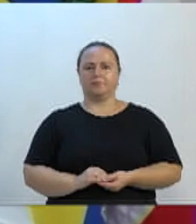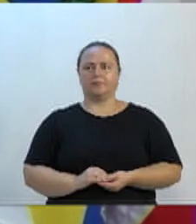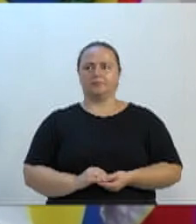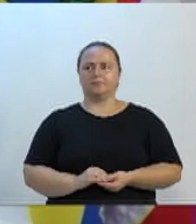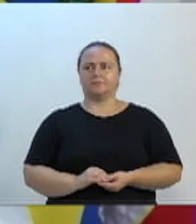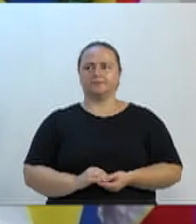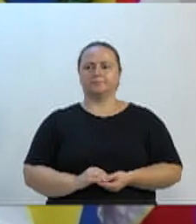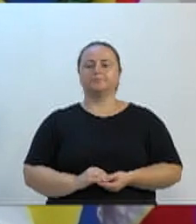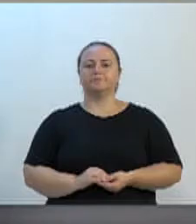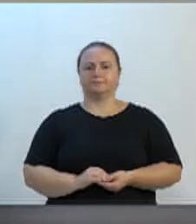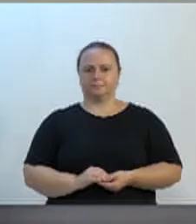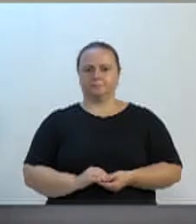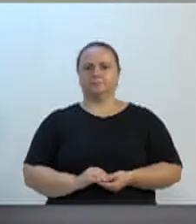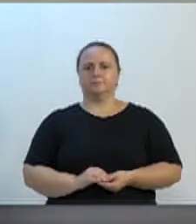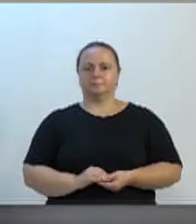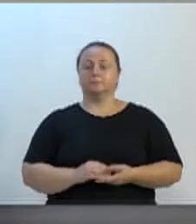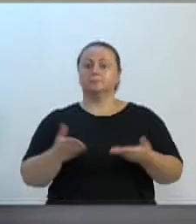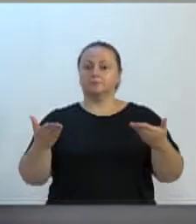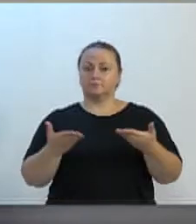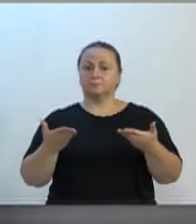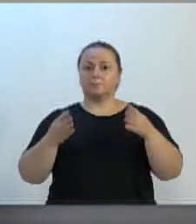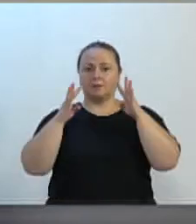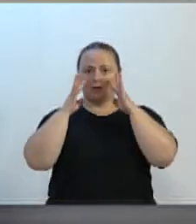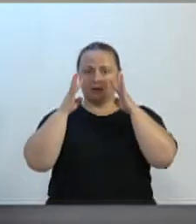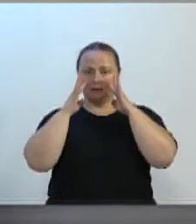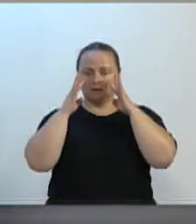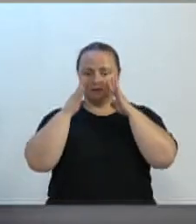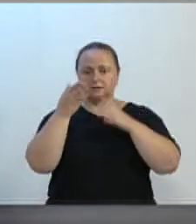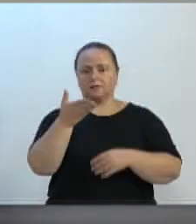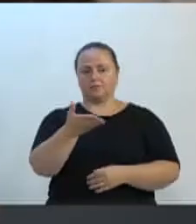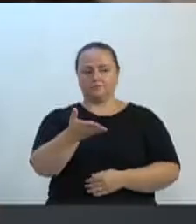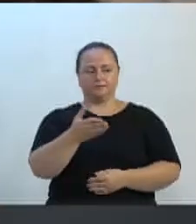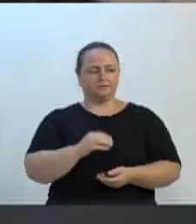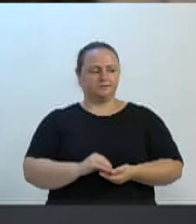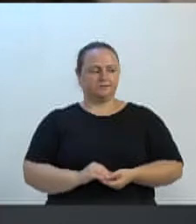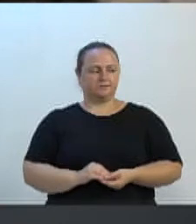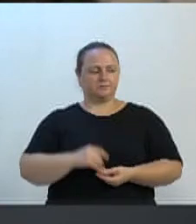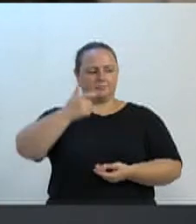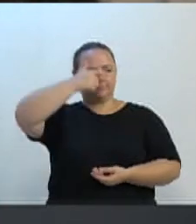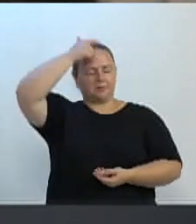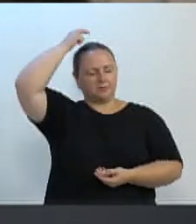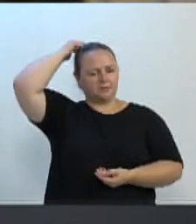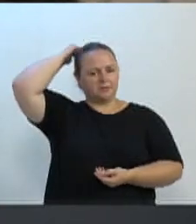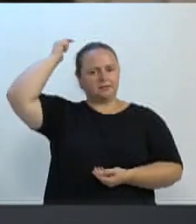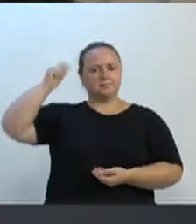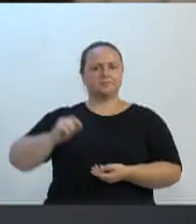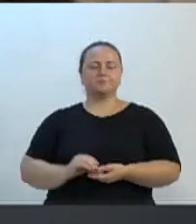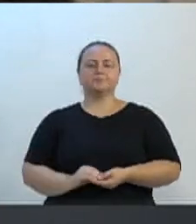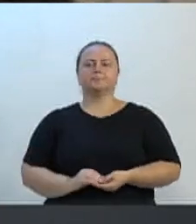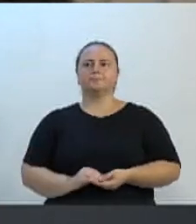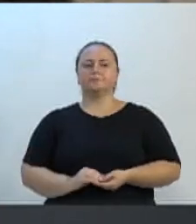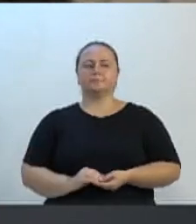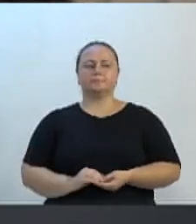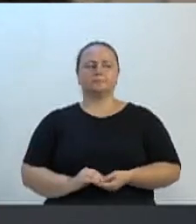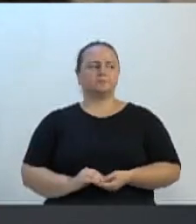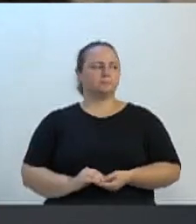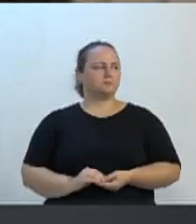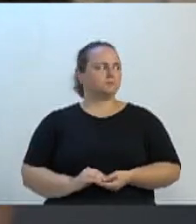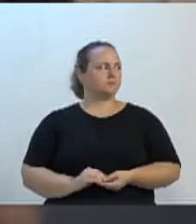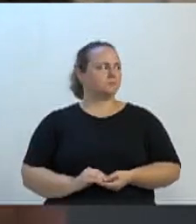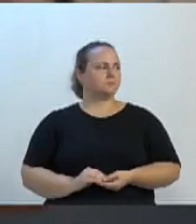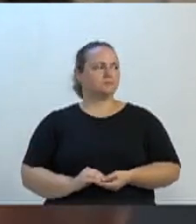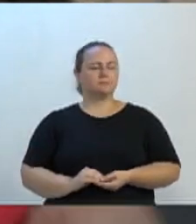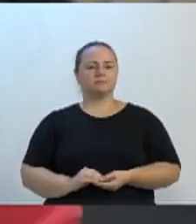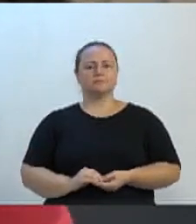Vamos ouvir, então, com autorização do orador, em aparte, o vereador Adriano Pereira. O vereador Iens, queria cumprimentá-lo pelo